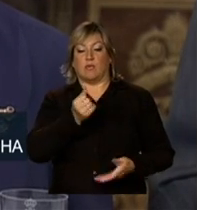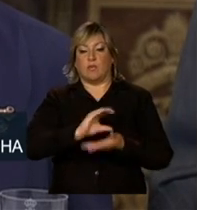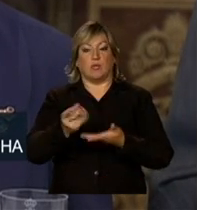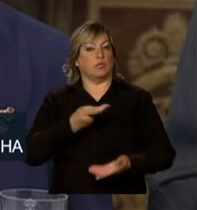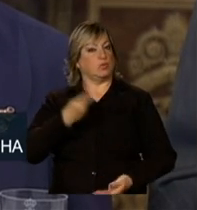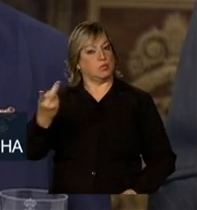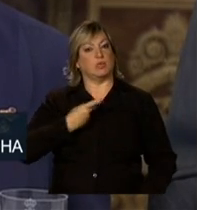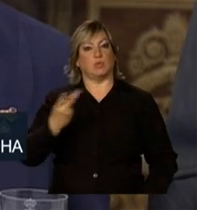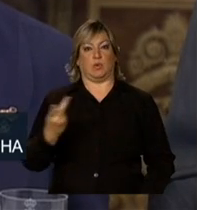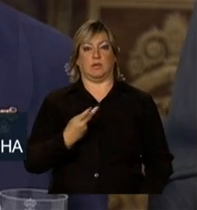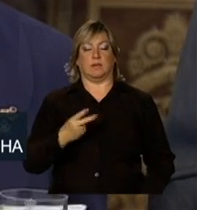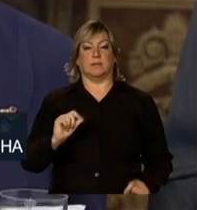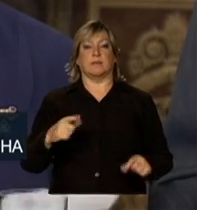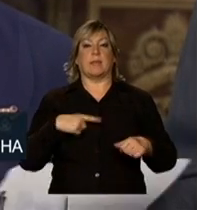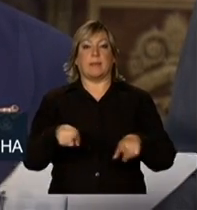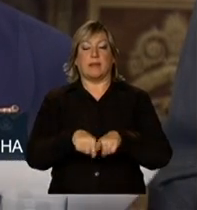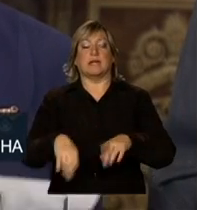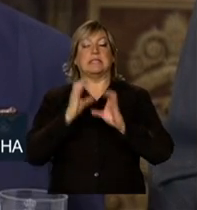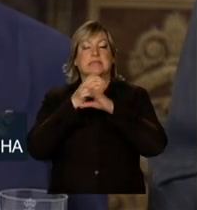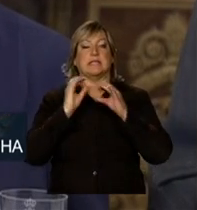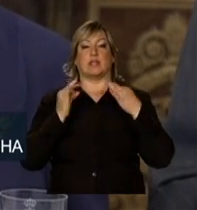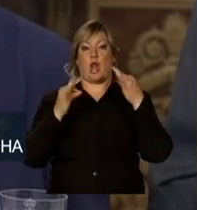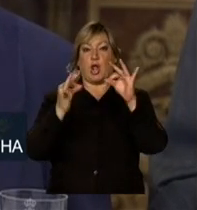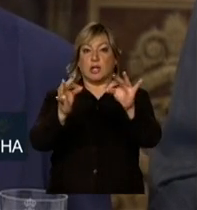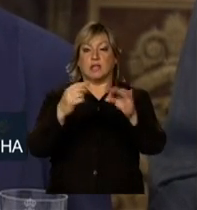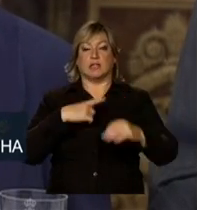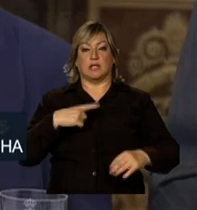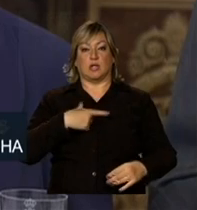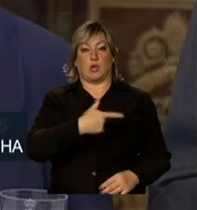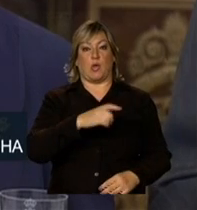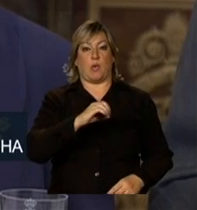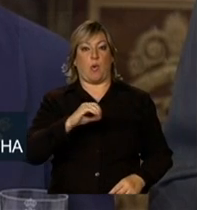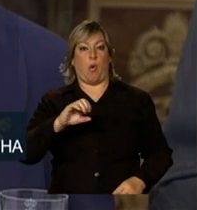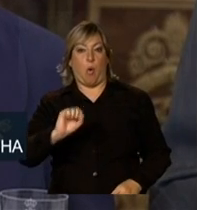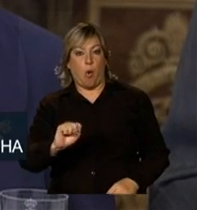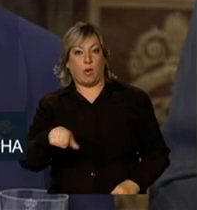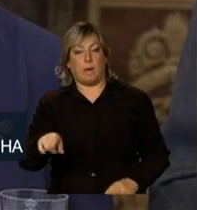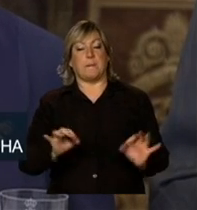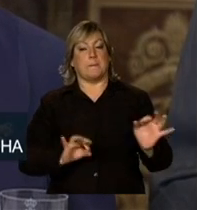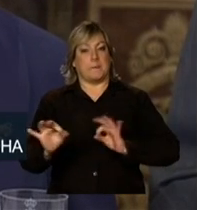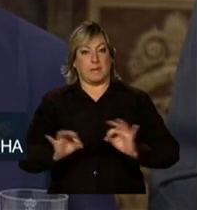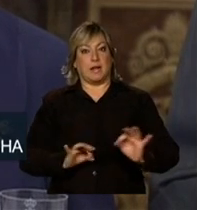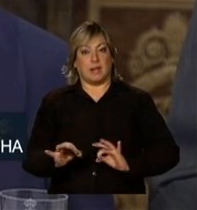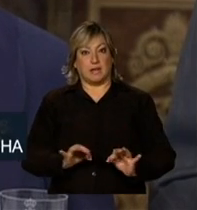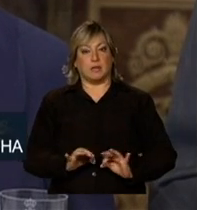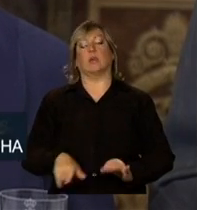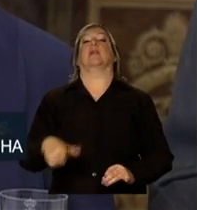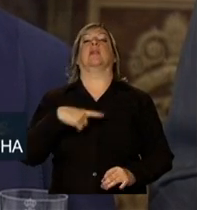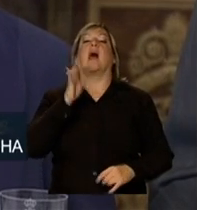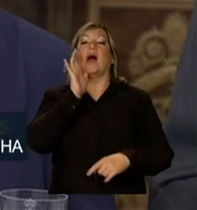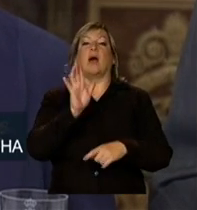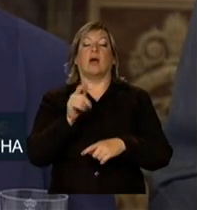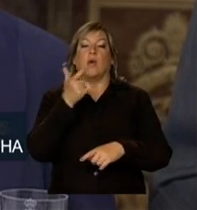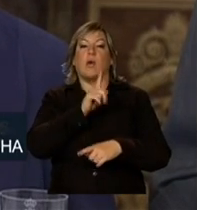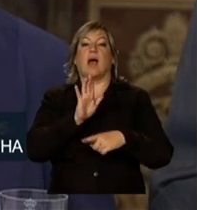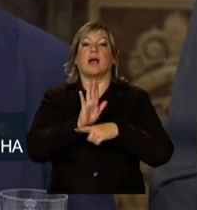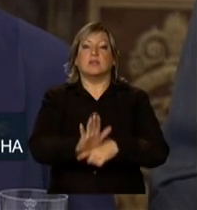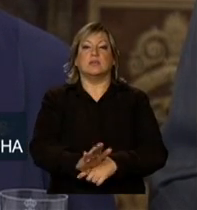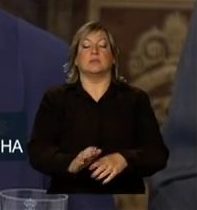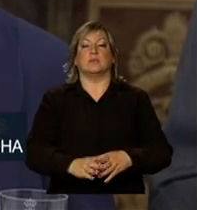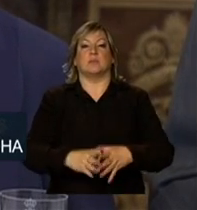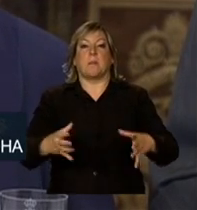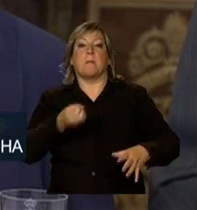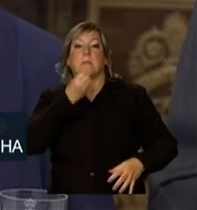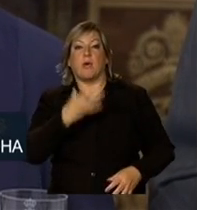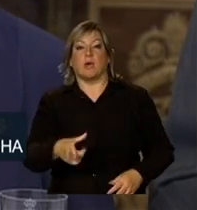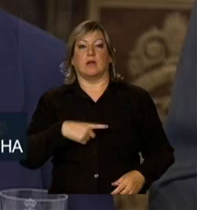O Plano de Ação de Ciência e Tecnologia de 2008 abriga importantes iniciativas, em particular